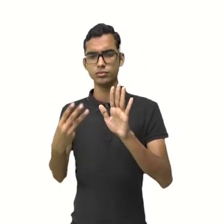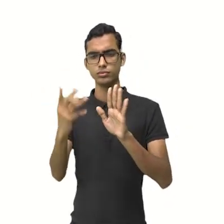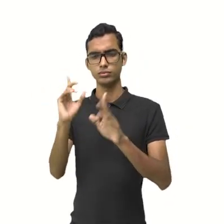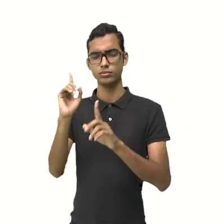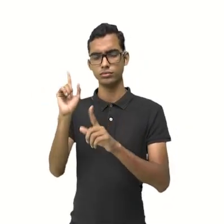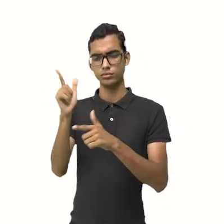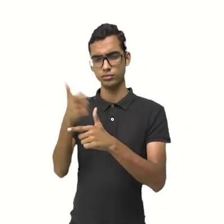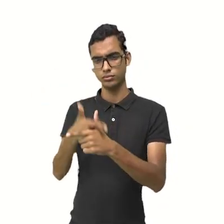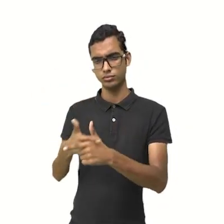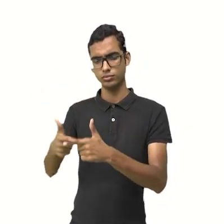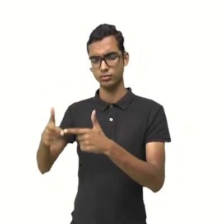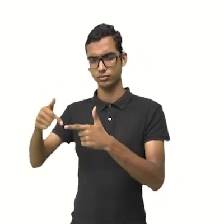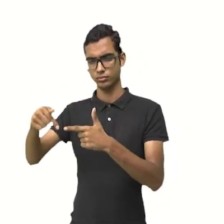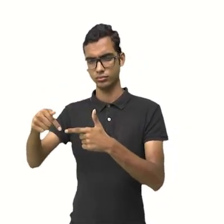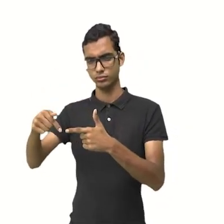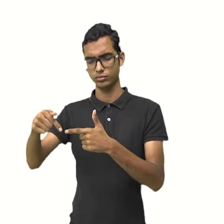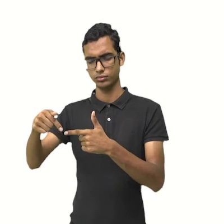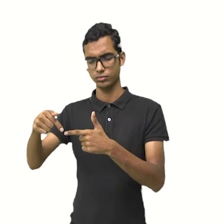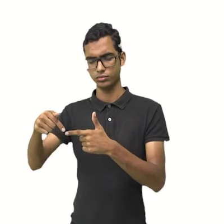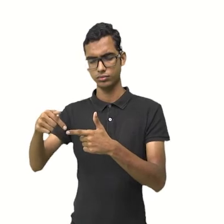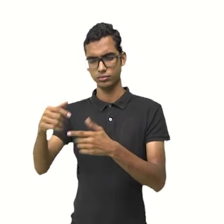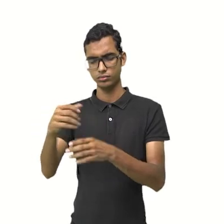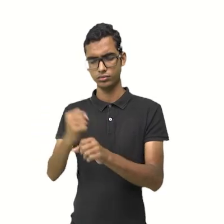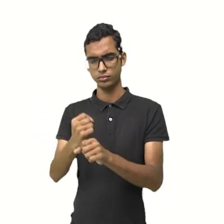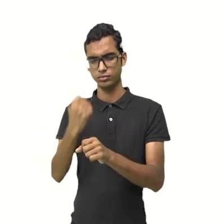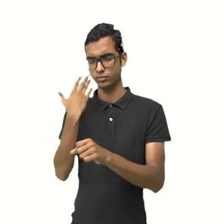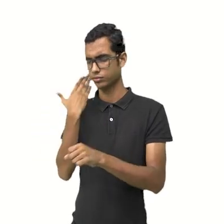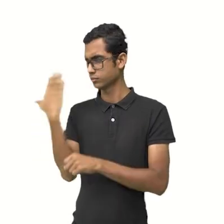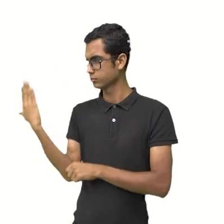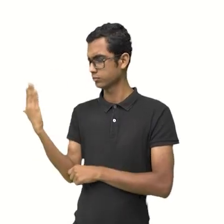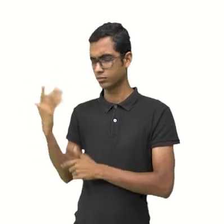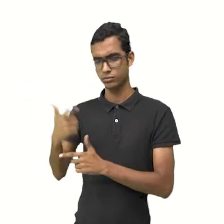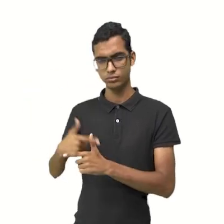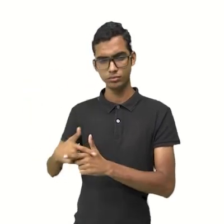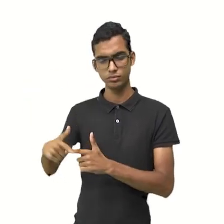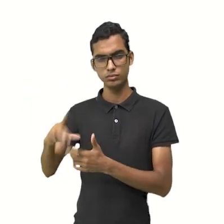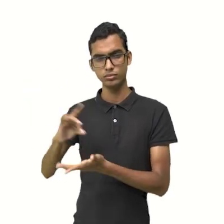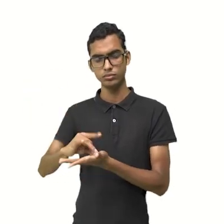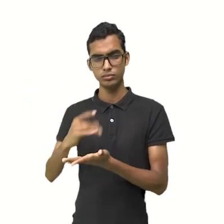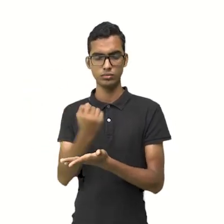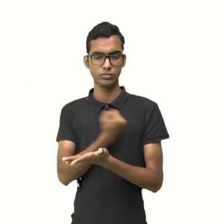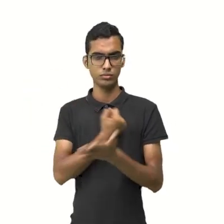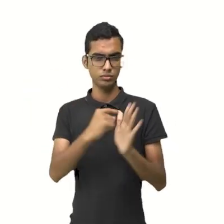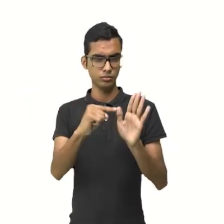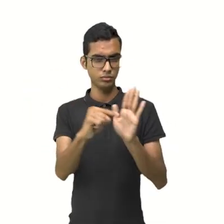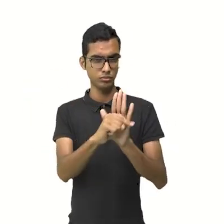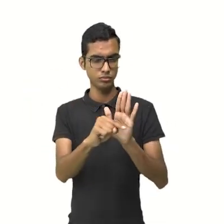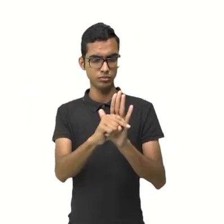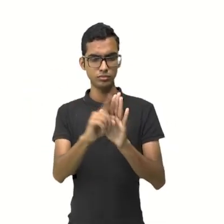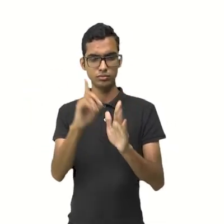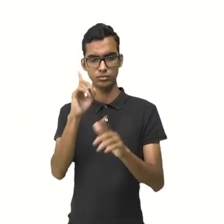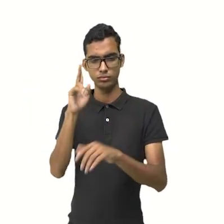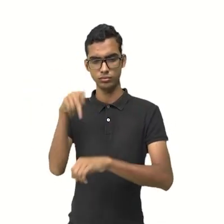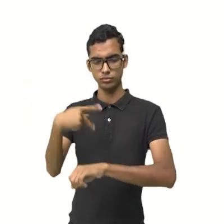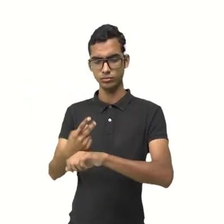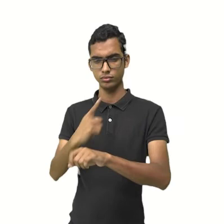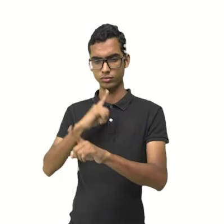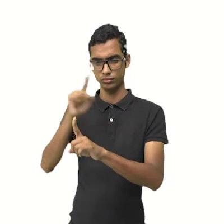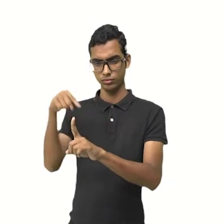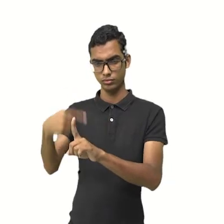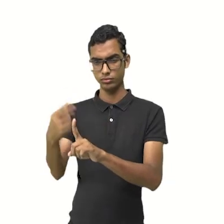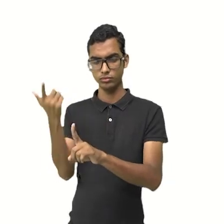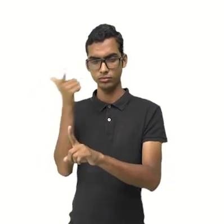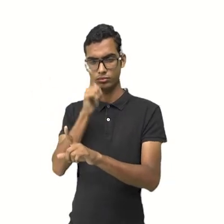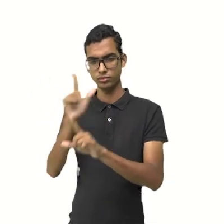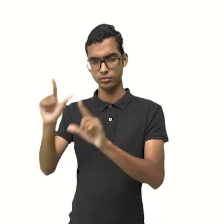dividido por 7. Eu estou dividindo algo negativo por algo positivo. Então, isso aqui vai me dar